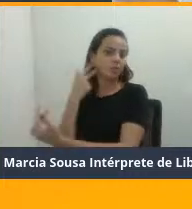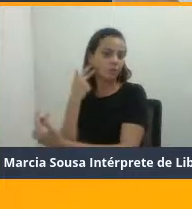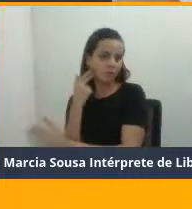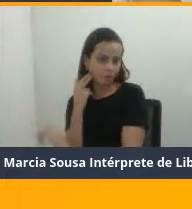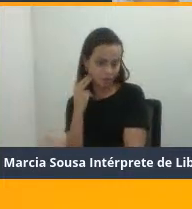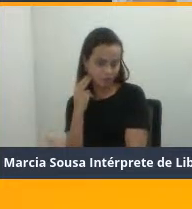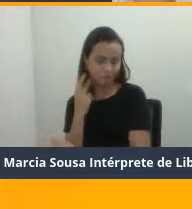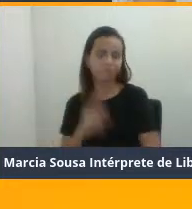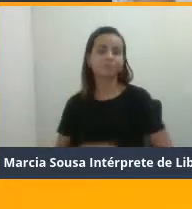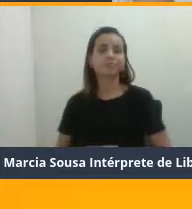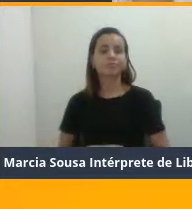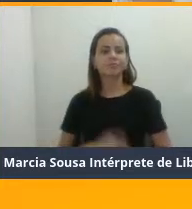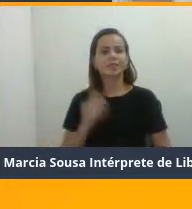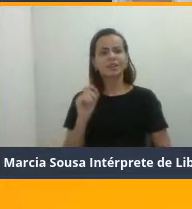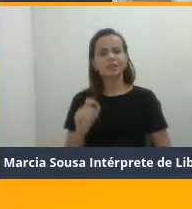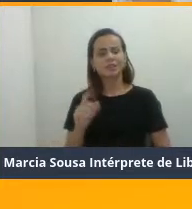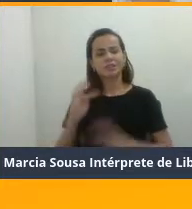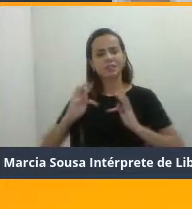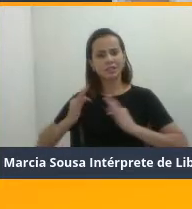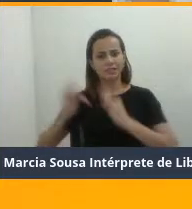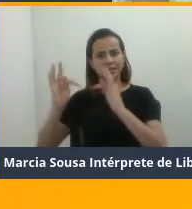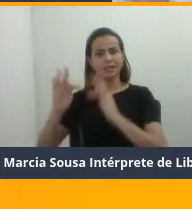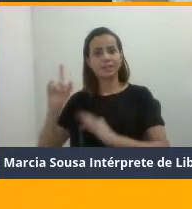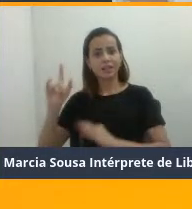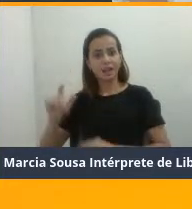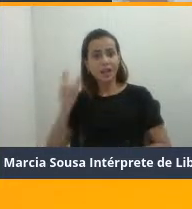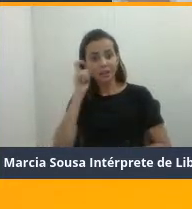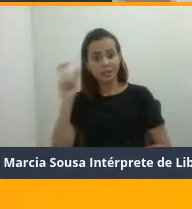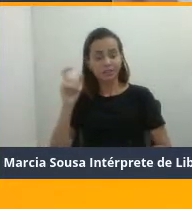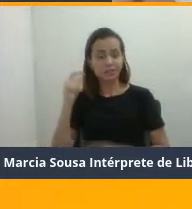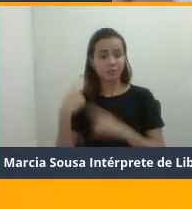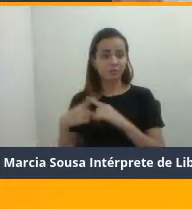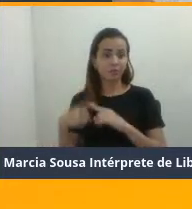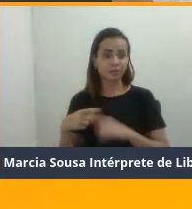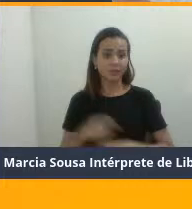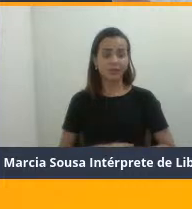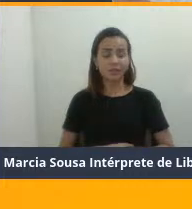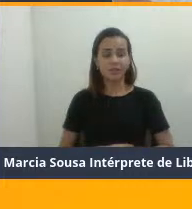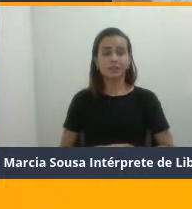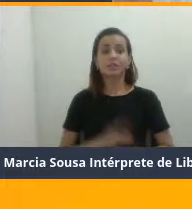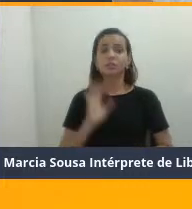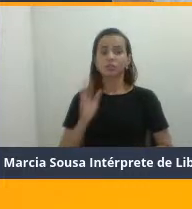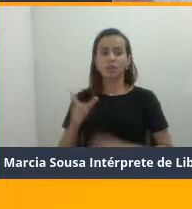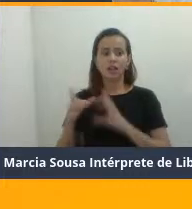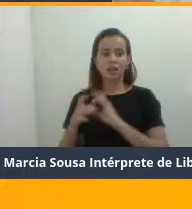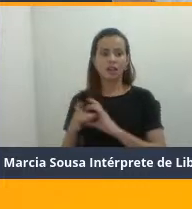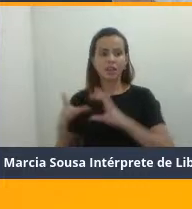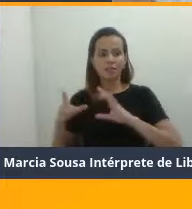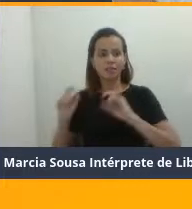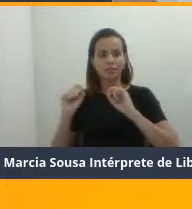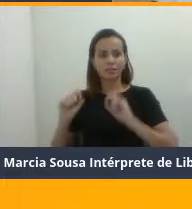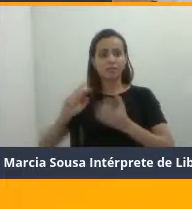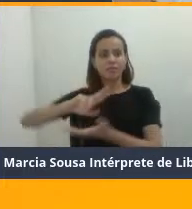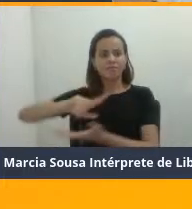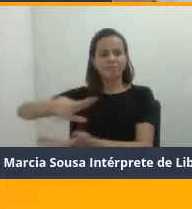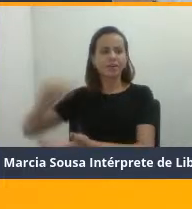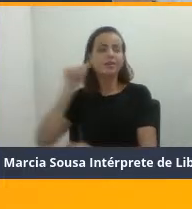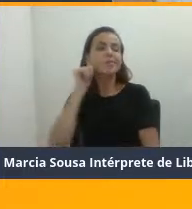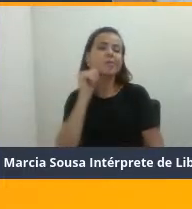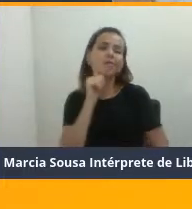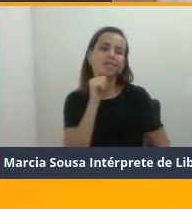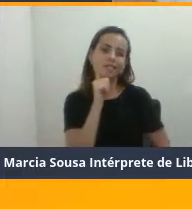Então, essa técnica, ela é muito interessante porque ela já permitiu várias mulheres